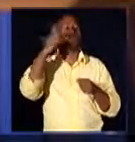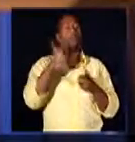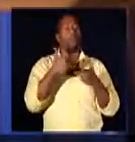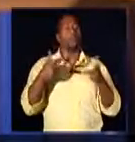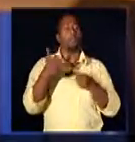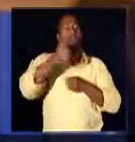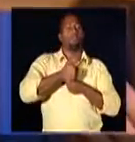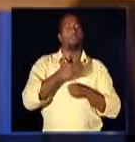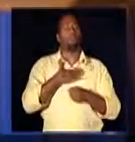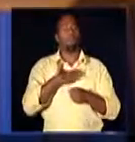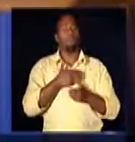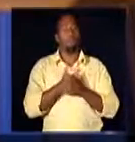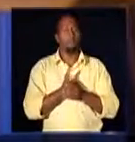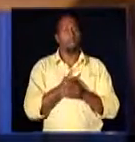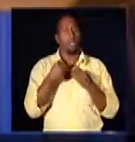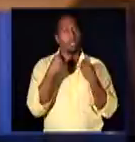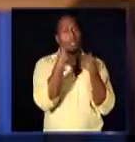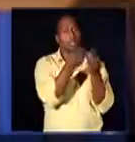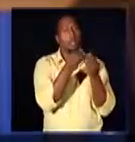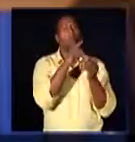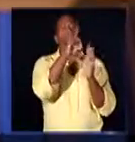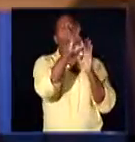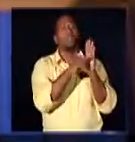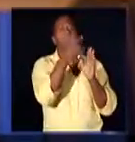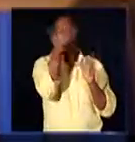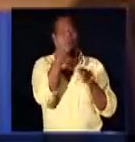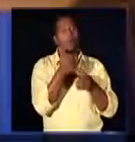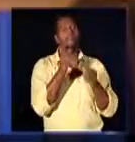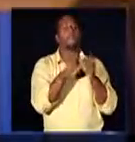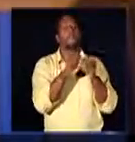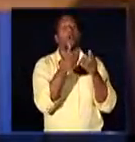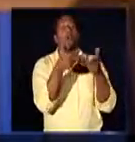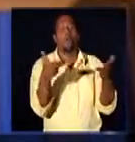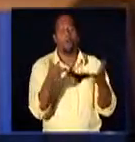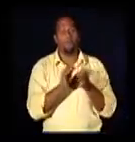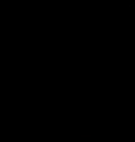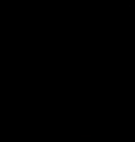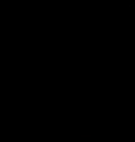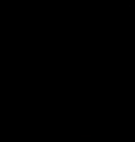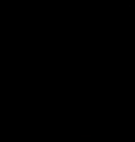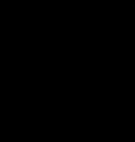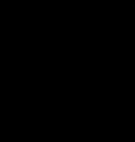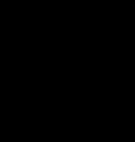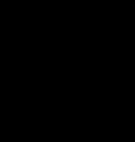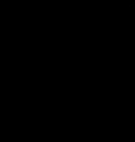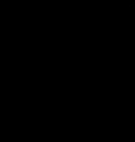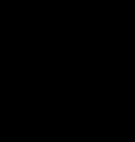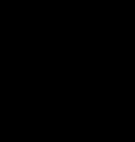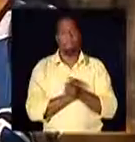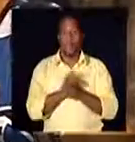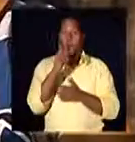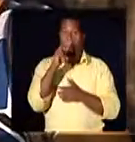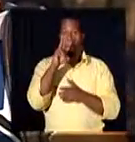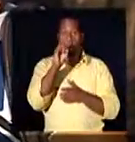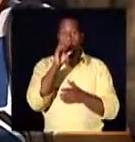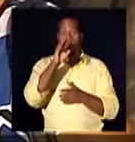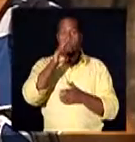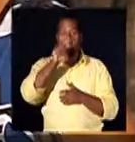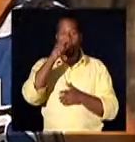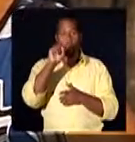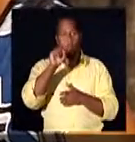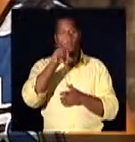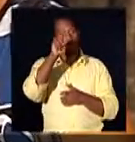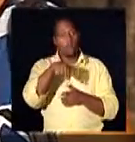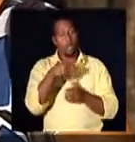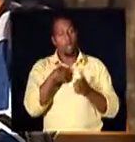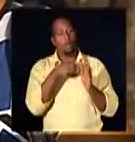o autor se dirige ao Poder Judiciário para expor a pretensão que ele tem. E uma procuração? Procuração